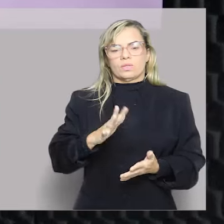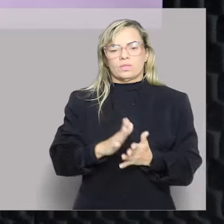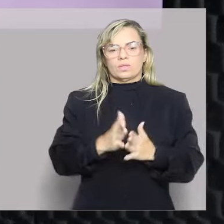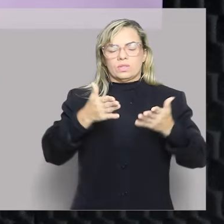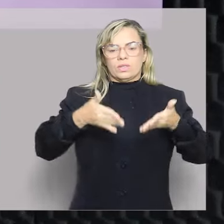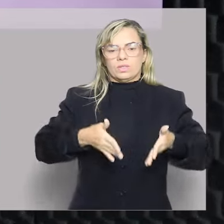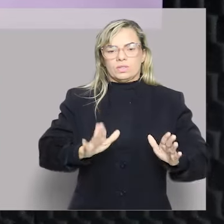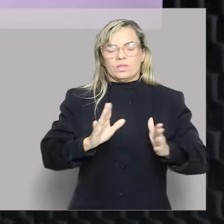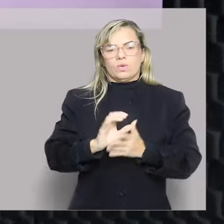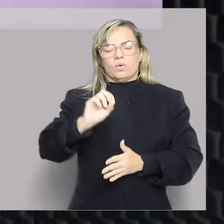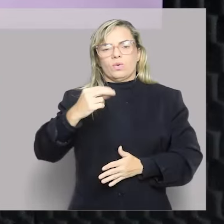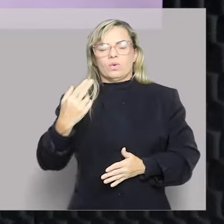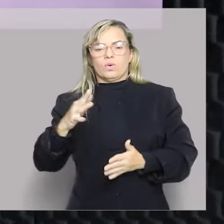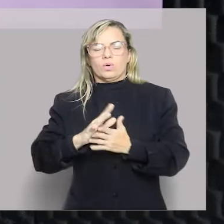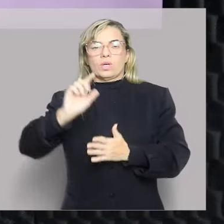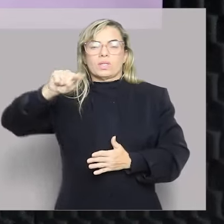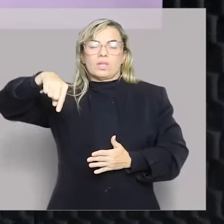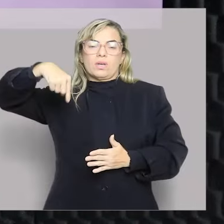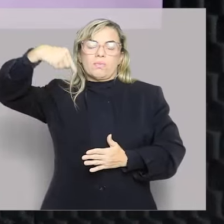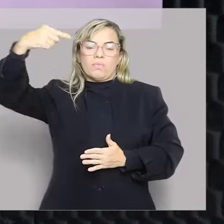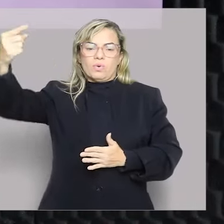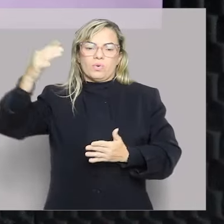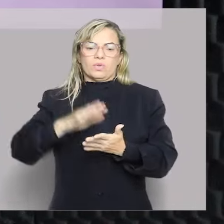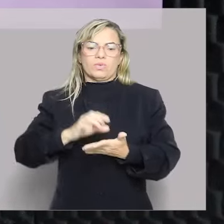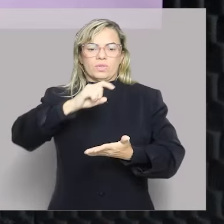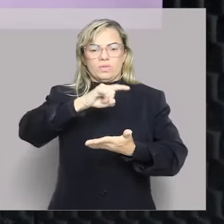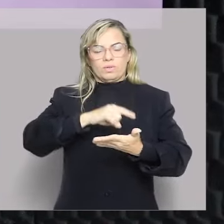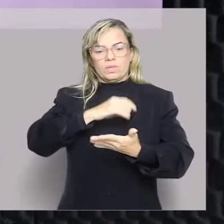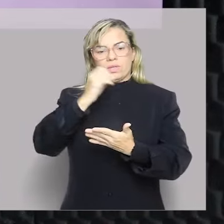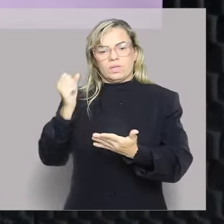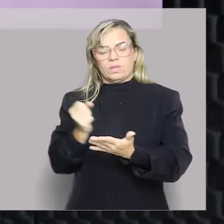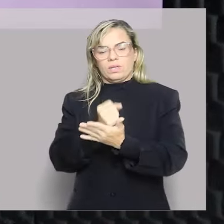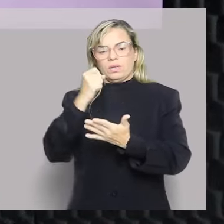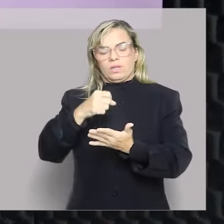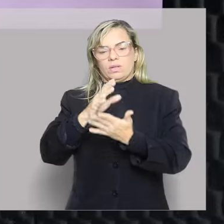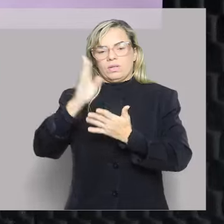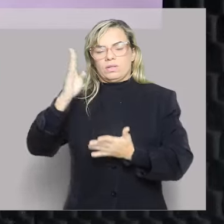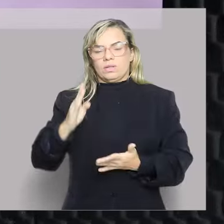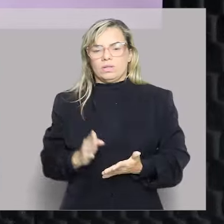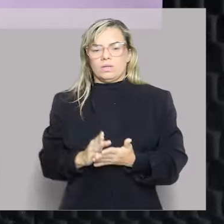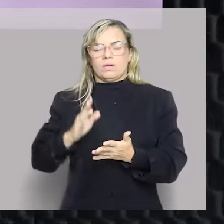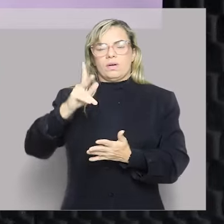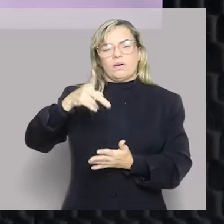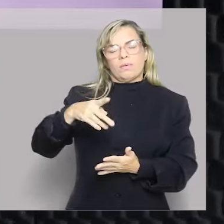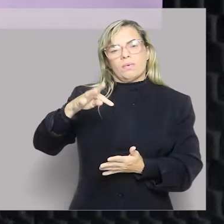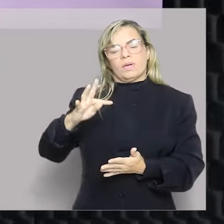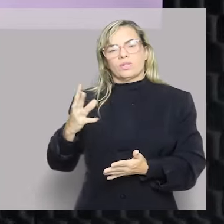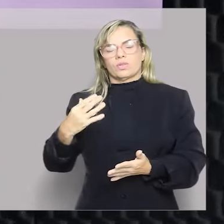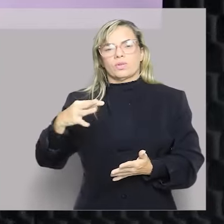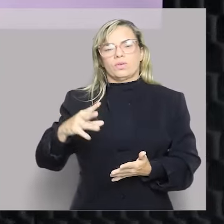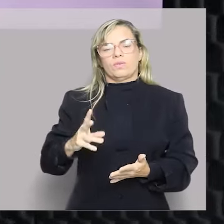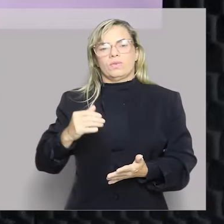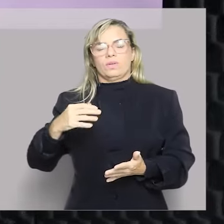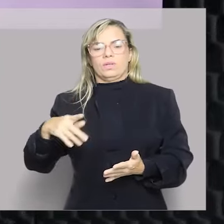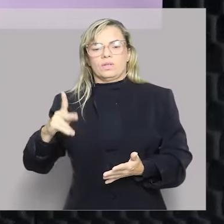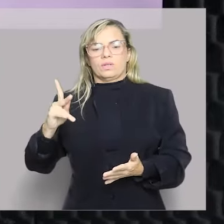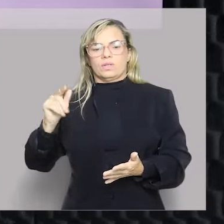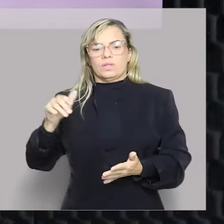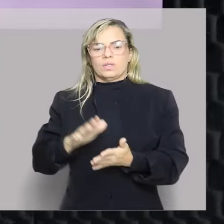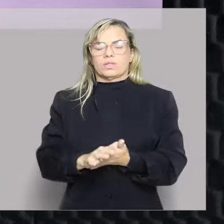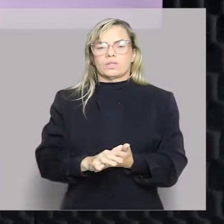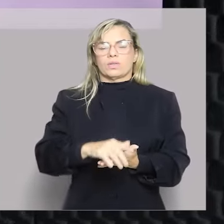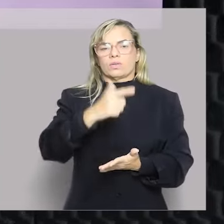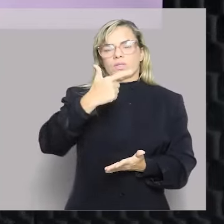Petcovitch que depois virou brasileiro, depois de anos aqui no Brasil. Bem, primeiro ponto. Aqui não tem distinção. Então,